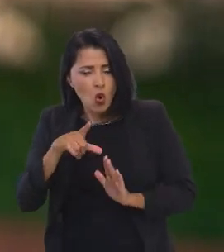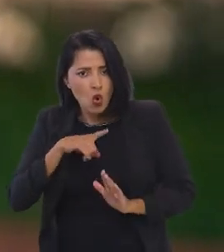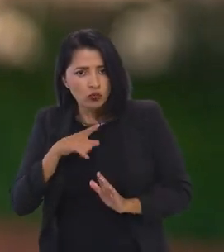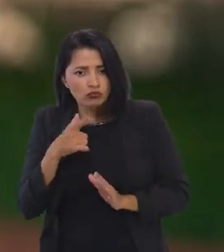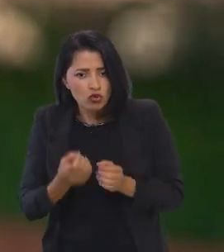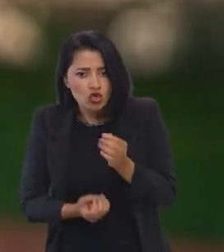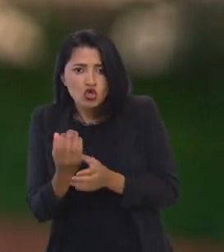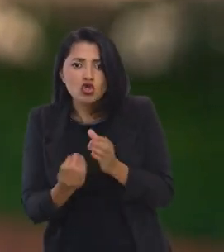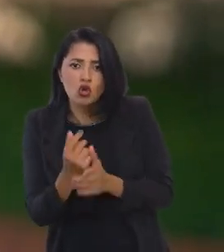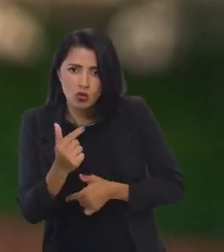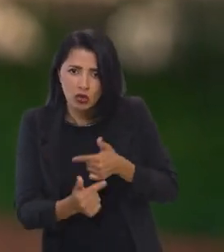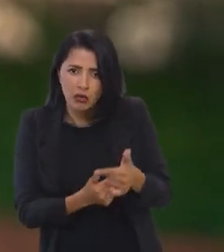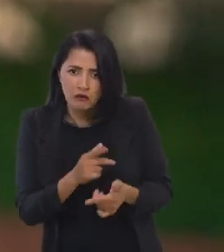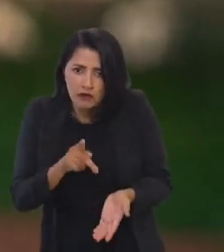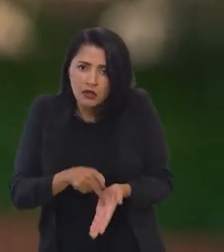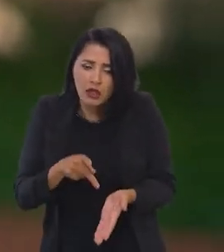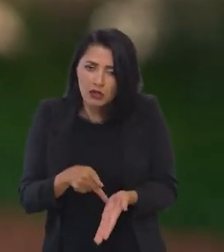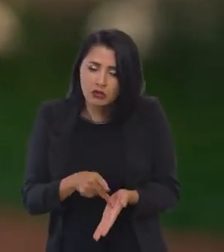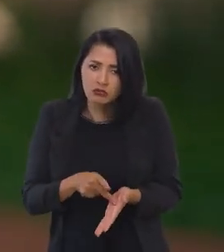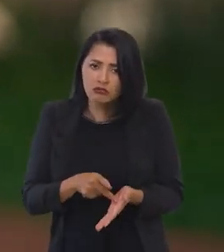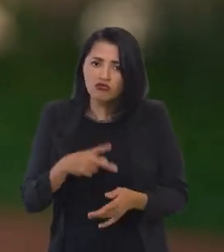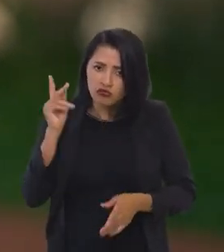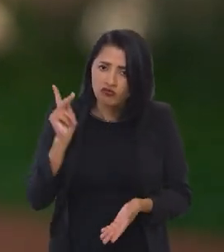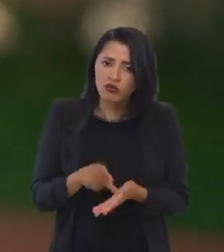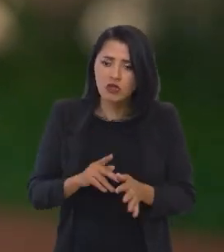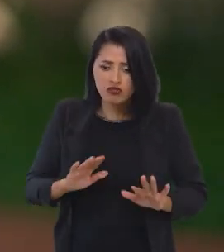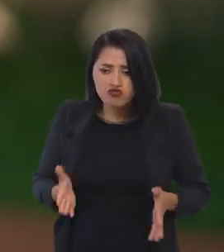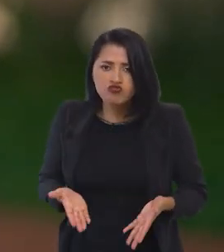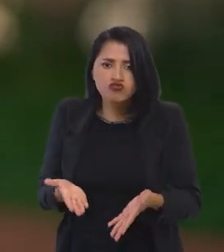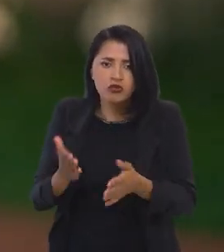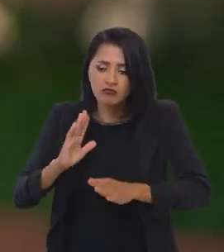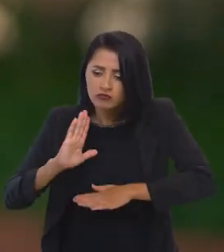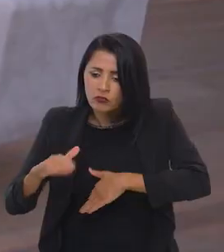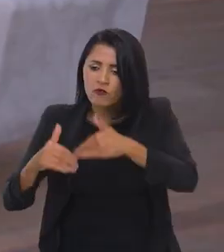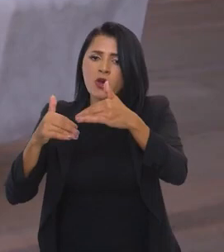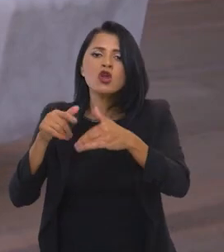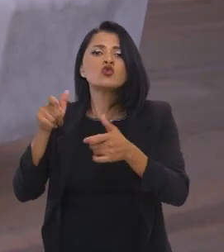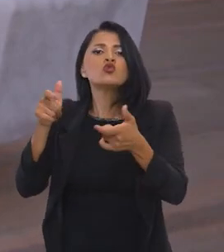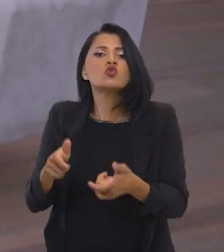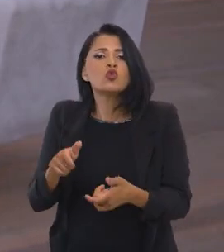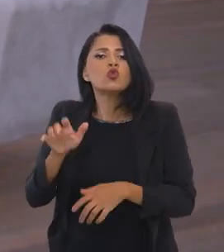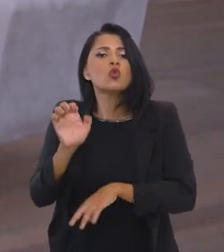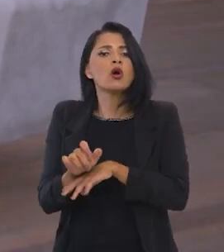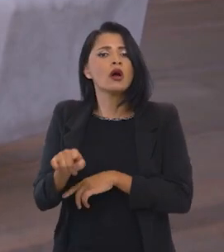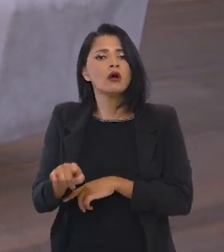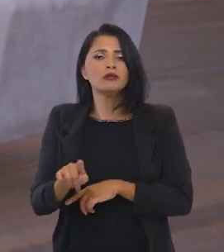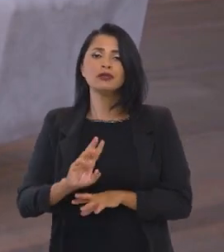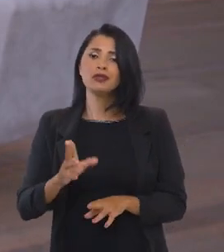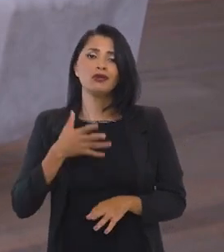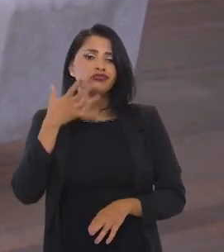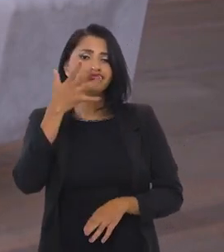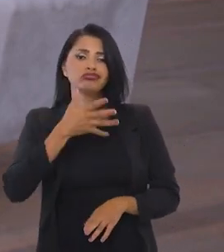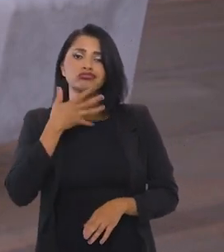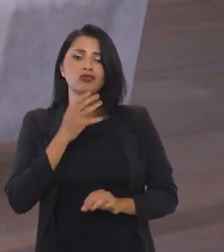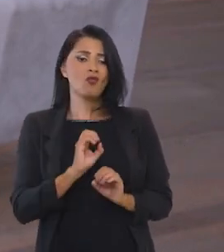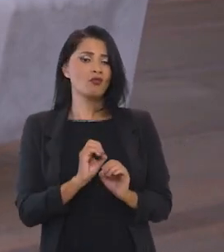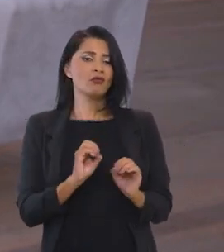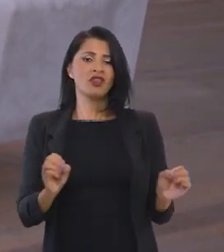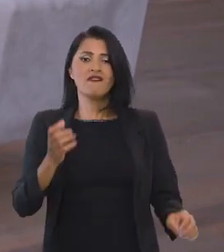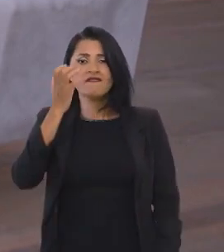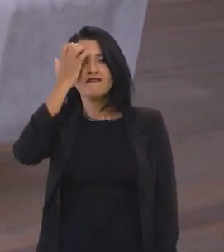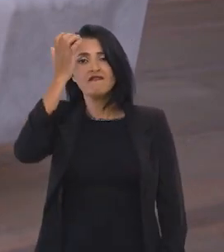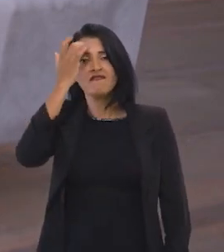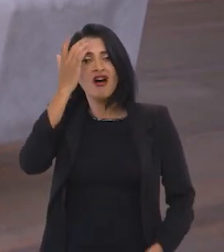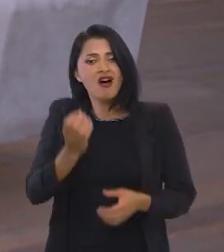imposto? Gerou realmente emprego? Realmente estimulou o desenvolvimento daquela região? Porque senão o discurso é vazio.